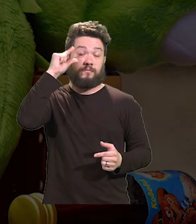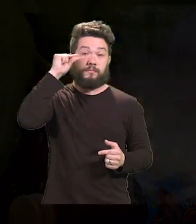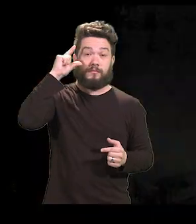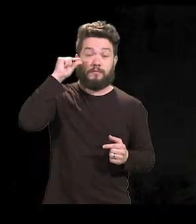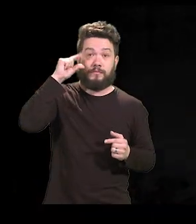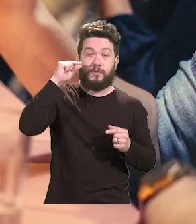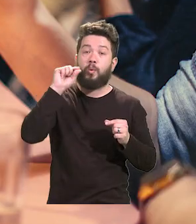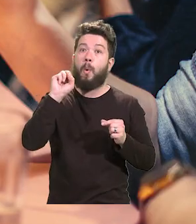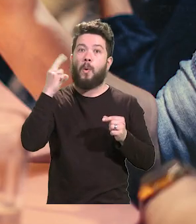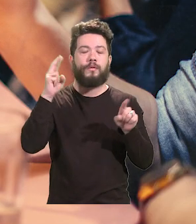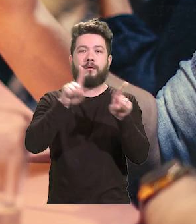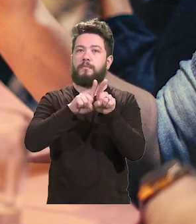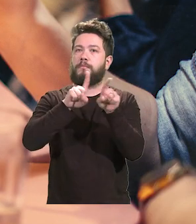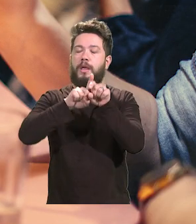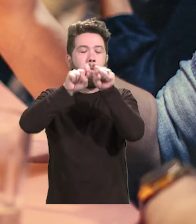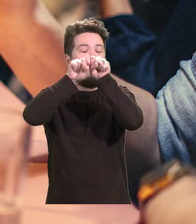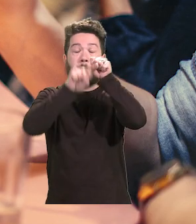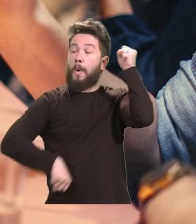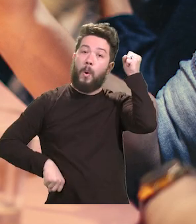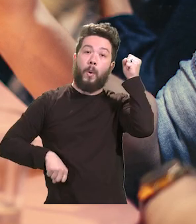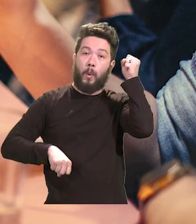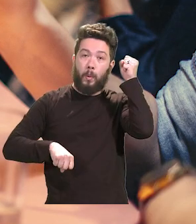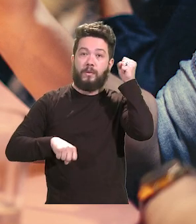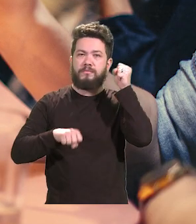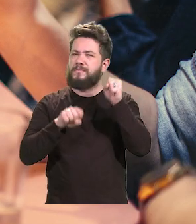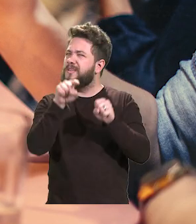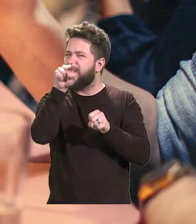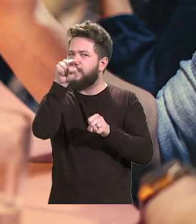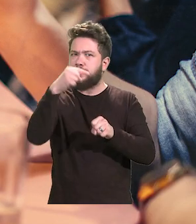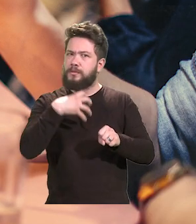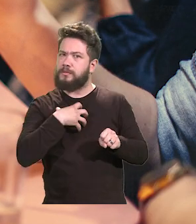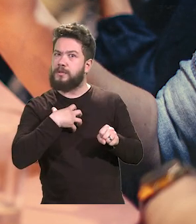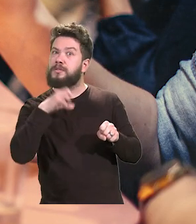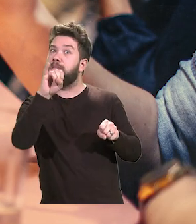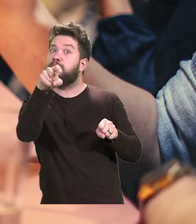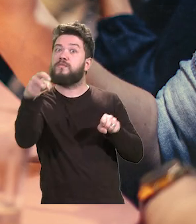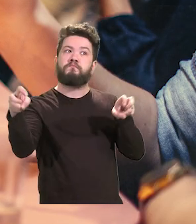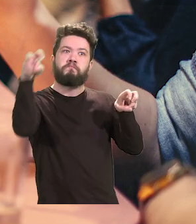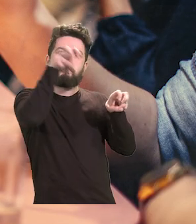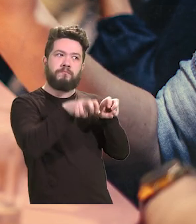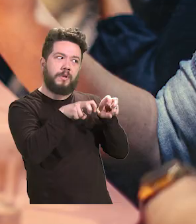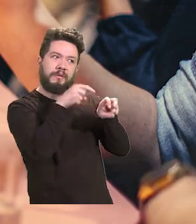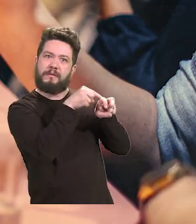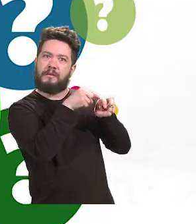apagões. Você se sentiria seguro com uma pessoa nessas condições?